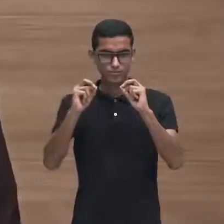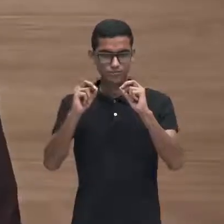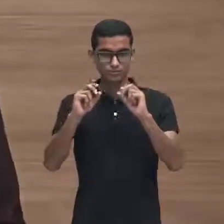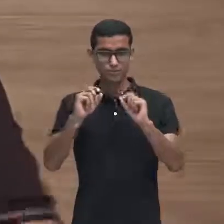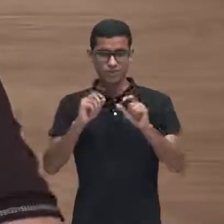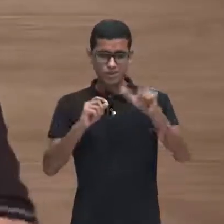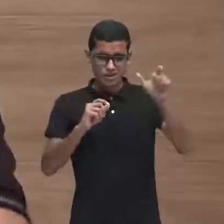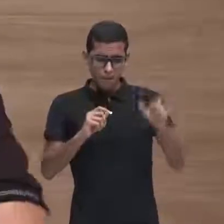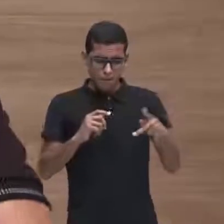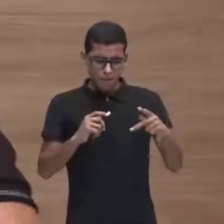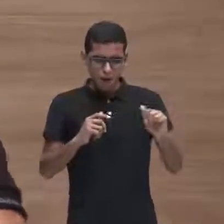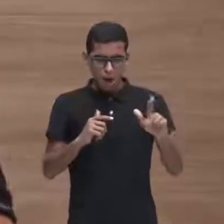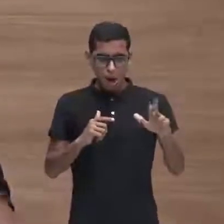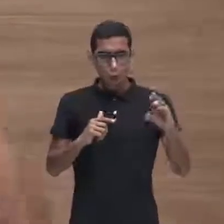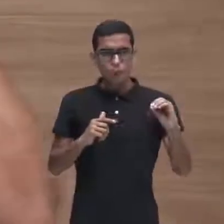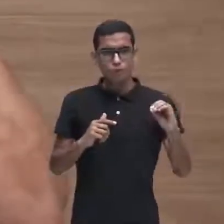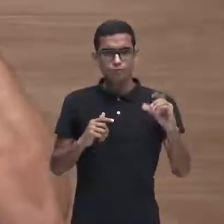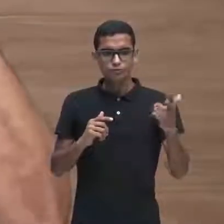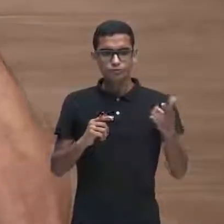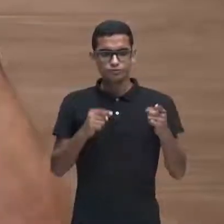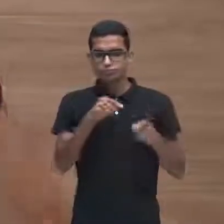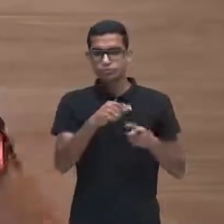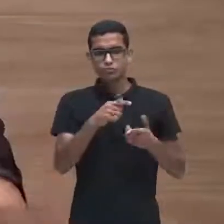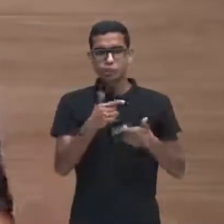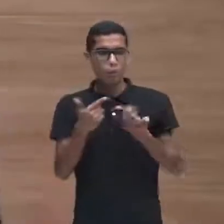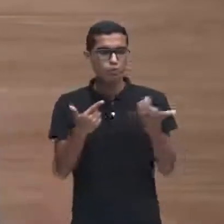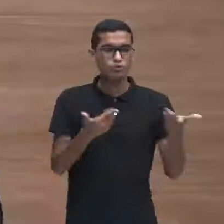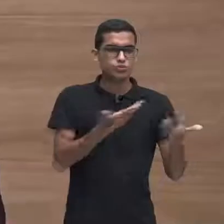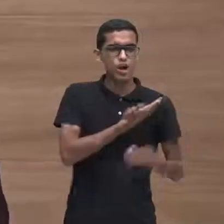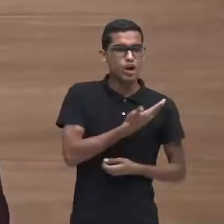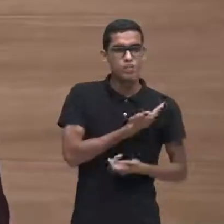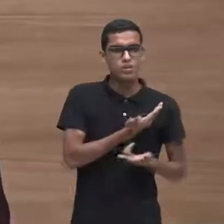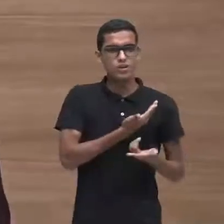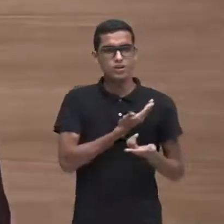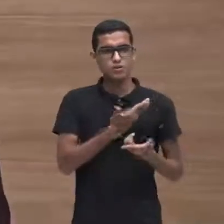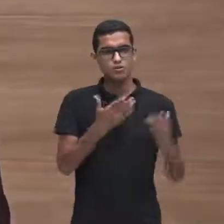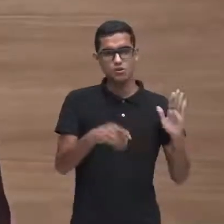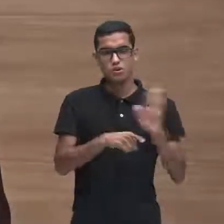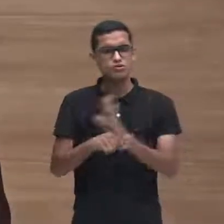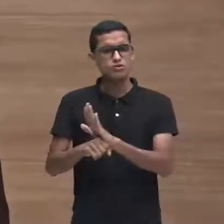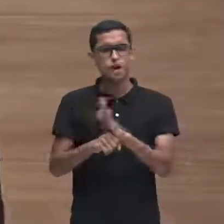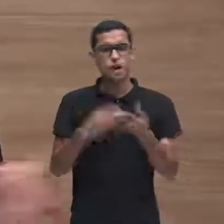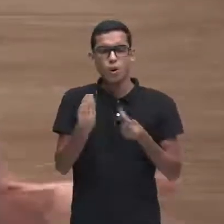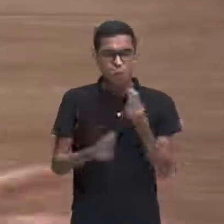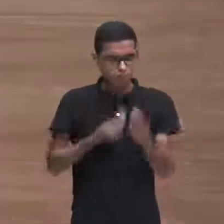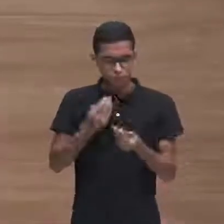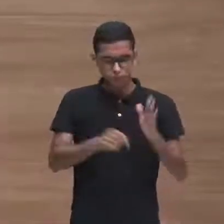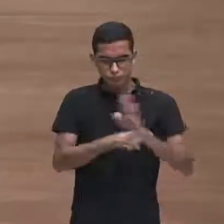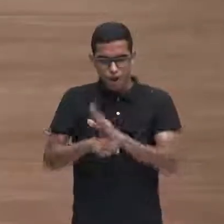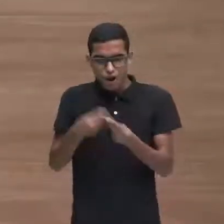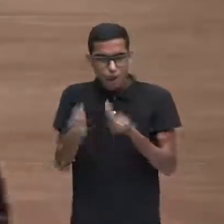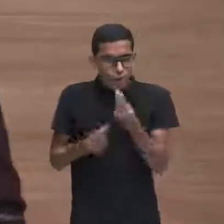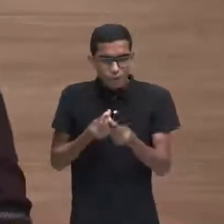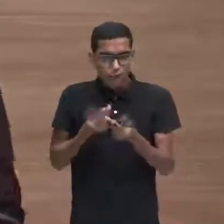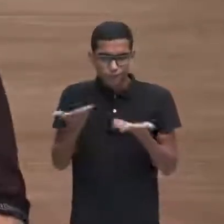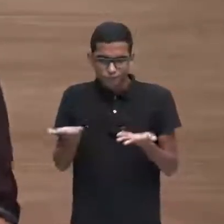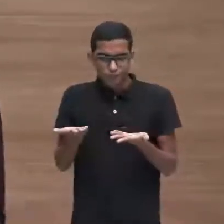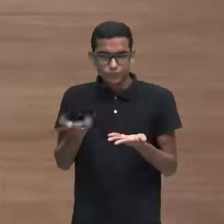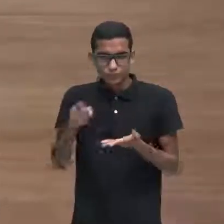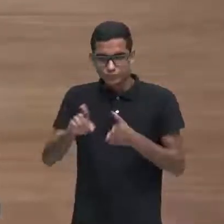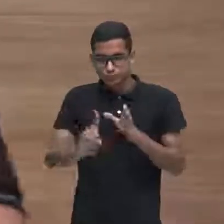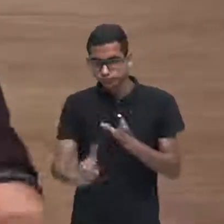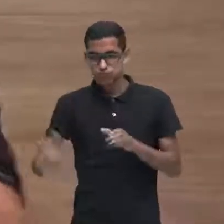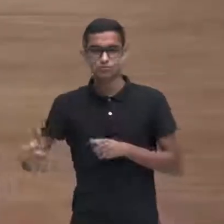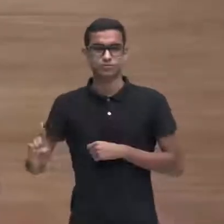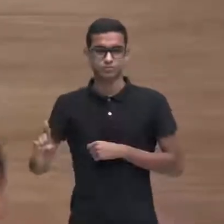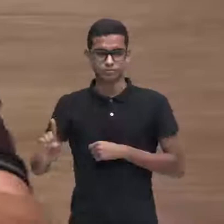fazer? O que Neuza poderia fazer? O que os outros colegas poderiam fazer? Não é? O Jorge se isolou, o Jorge